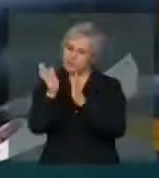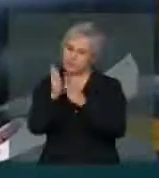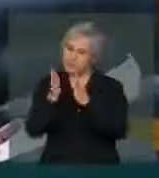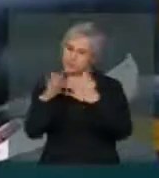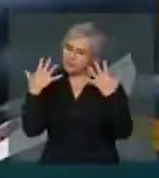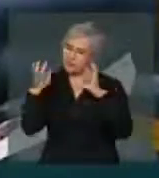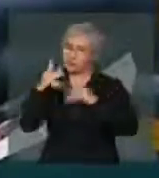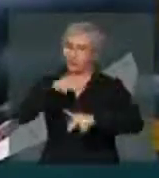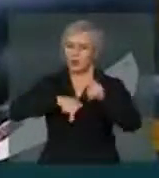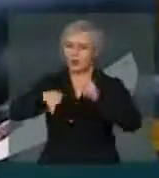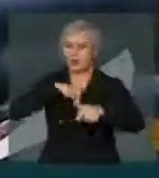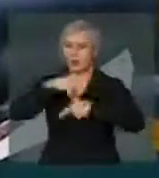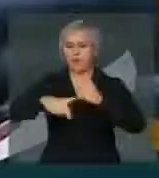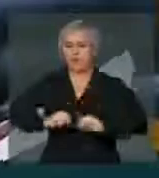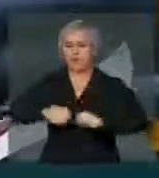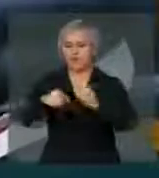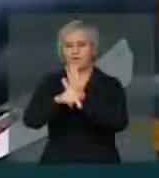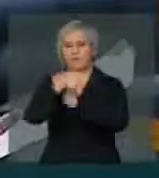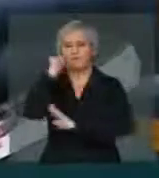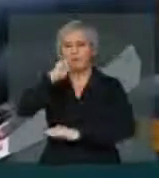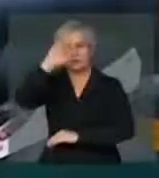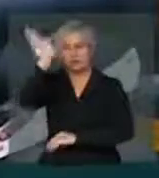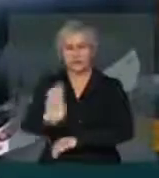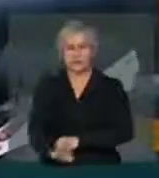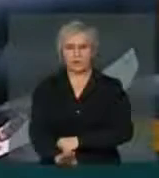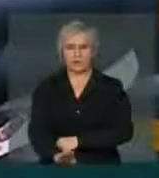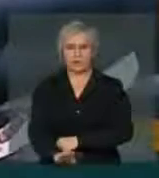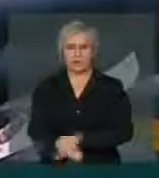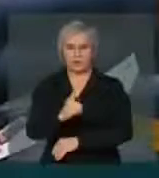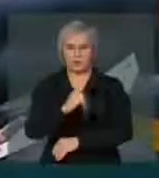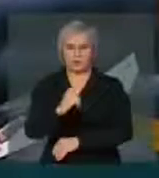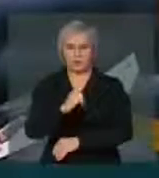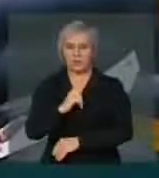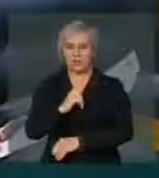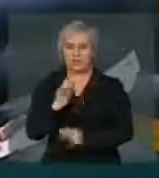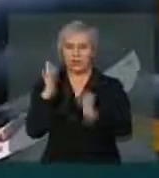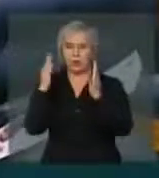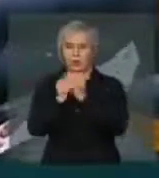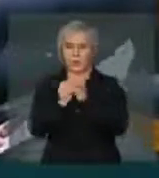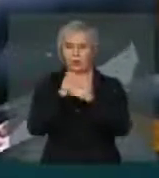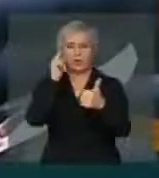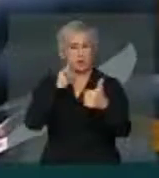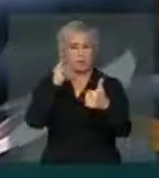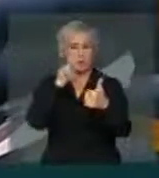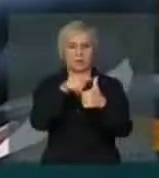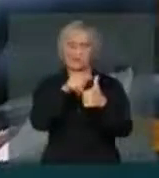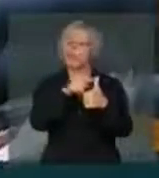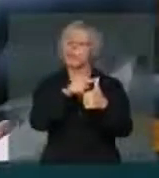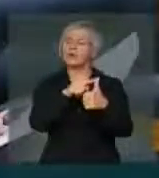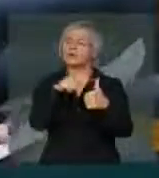mulheres brasileiras. A Marcha da Margarida, companheira que foi assassinada pela